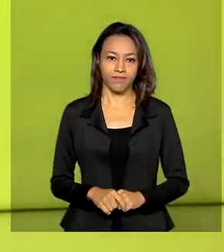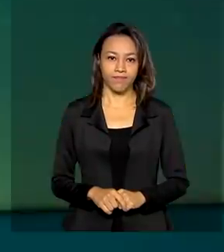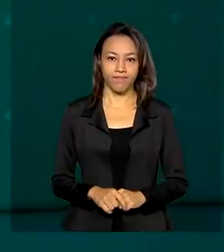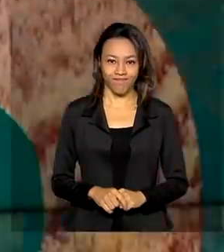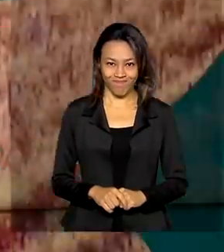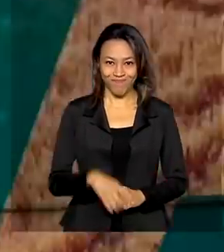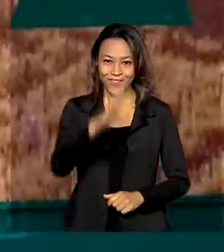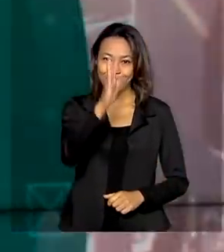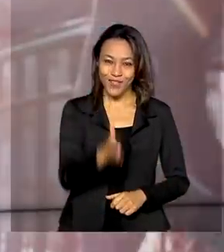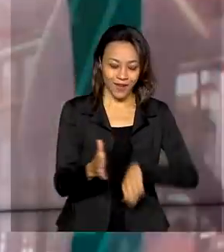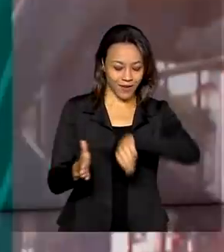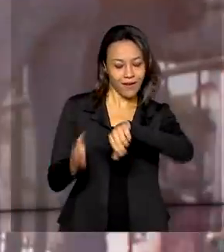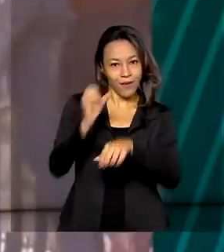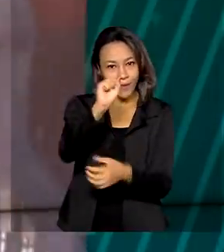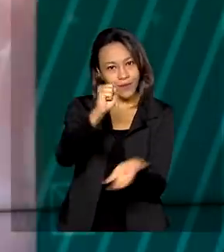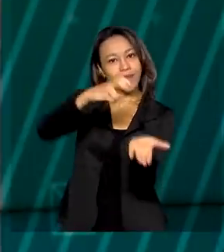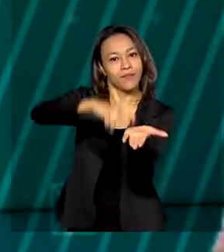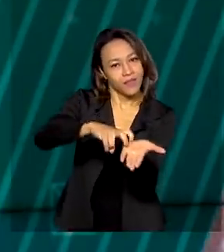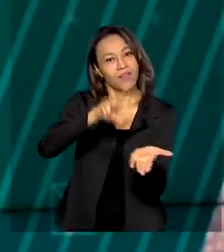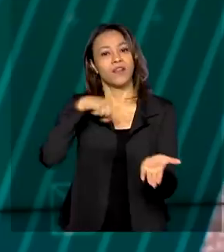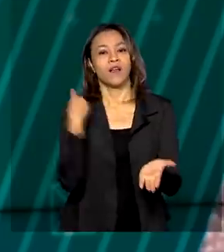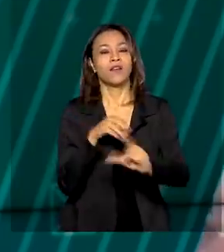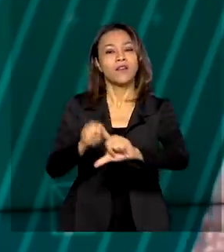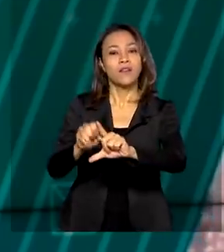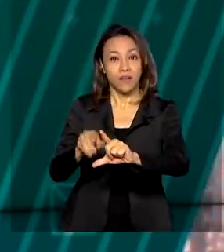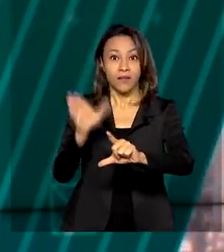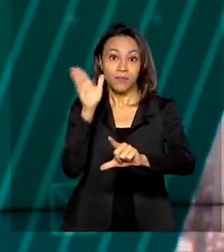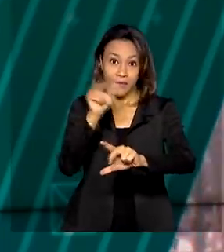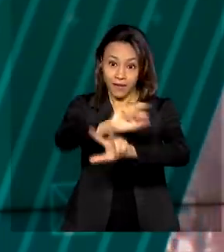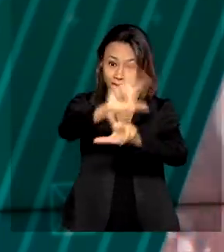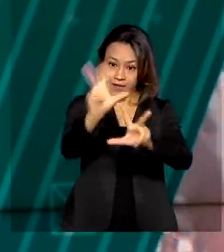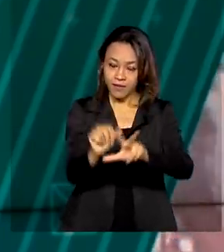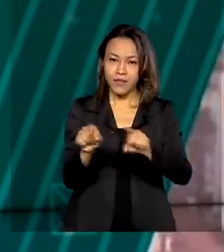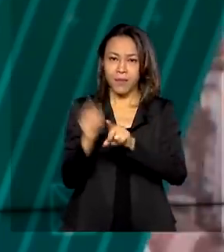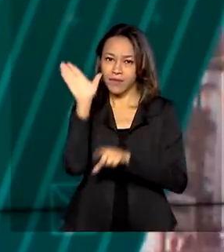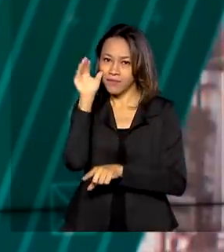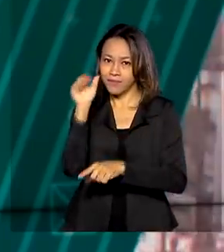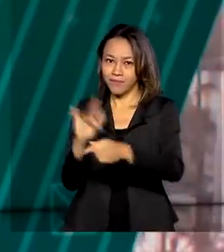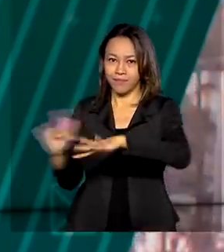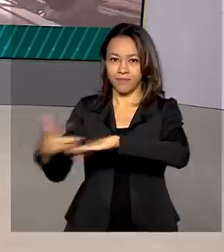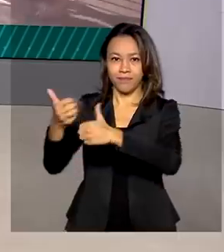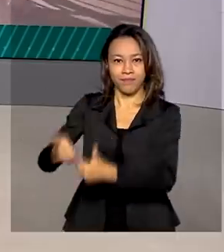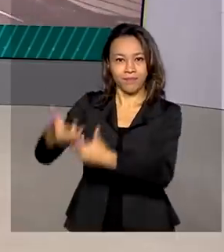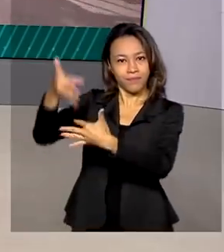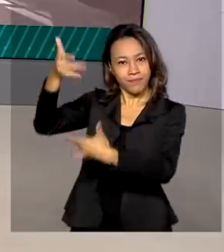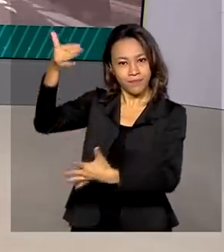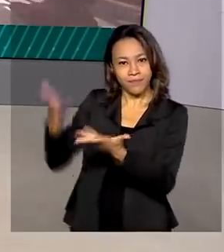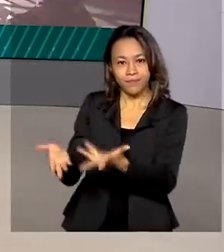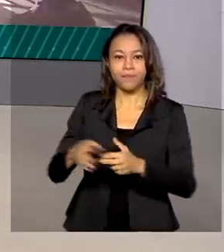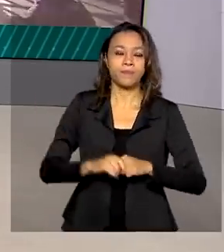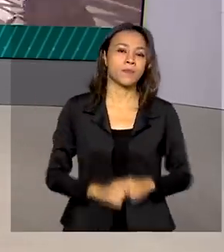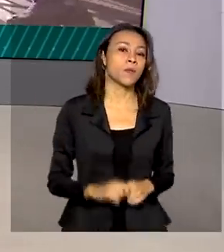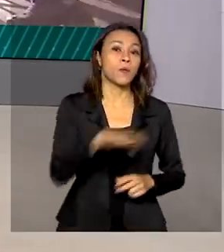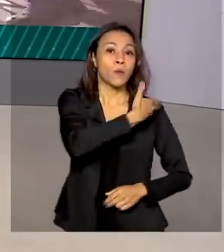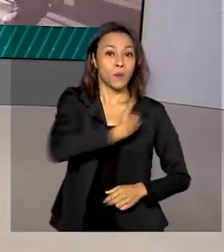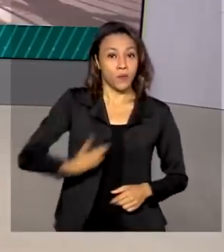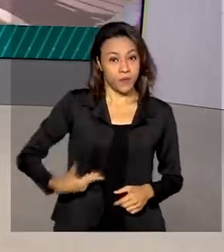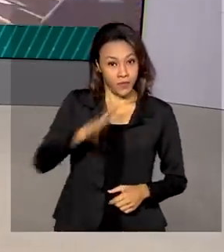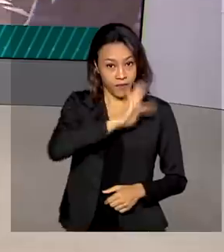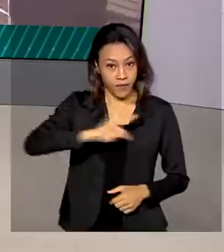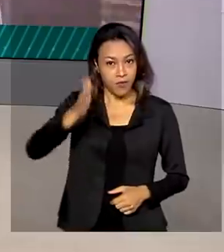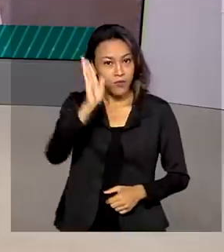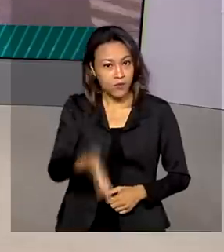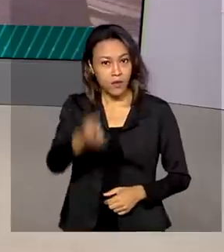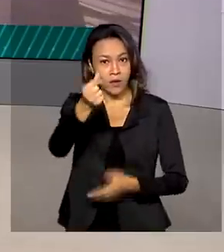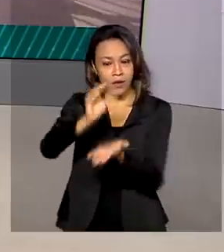São 8 horas da manhã e estamos ao vivo pela TV Brasil e redes sociais. O governo federal liberou 450